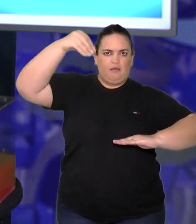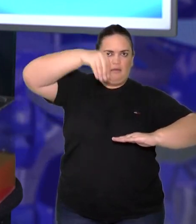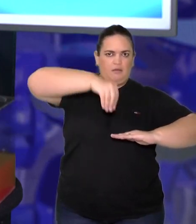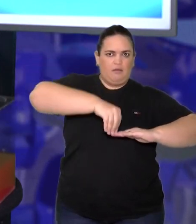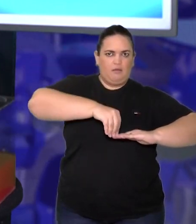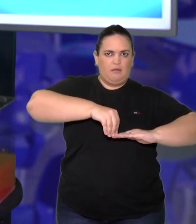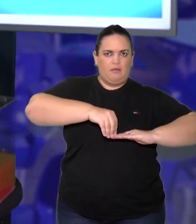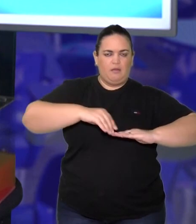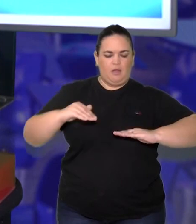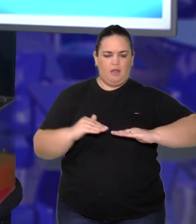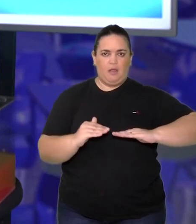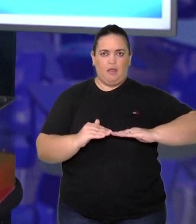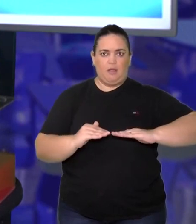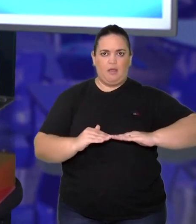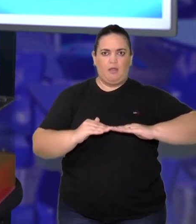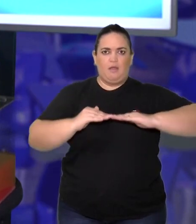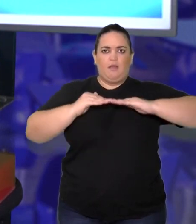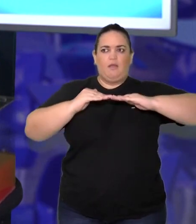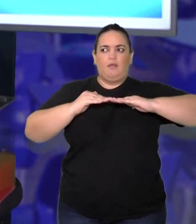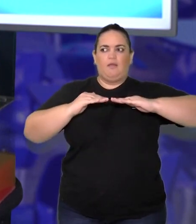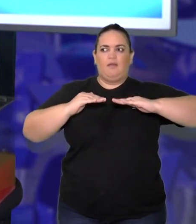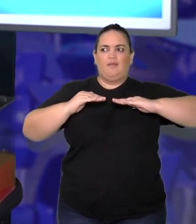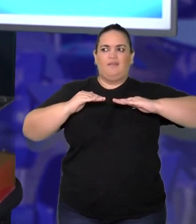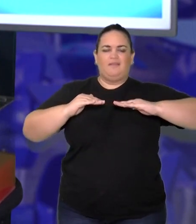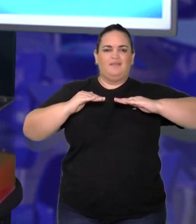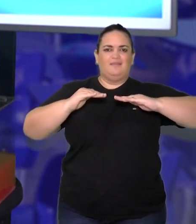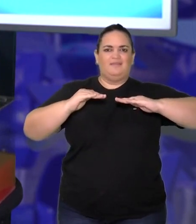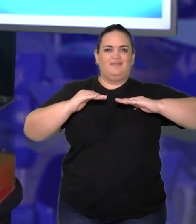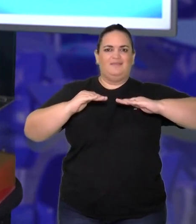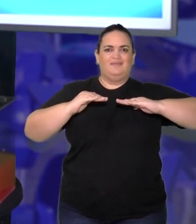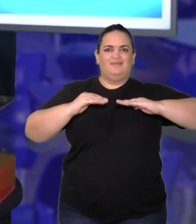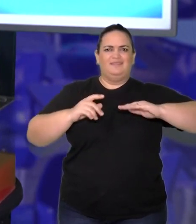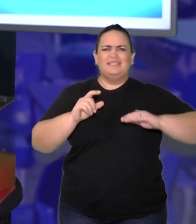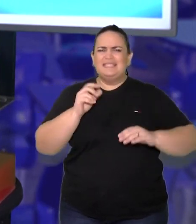aqui para frente. Então, a gente consegue perceber